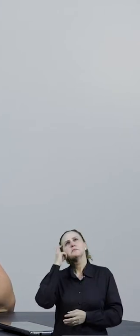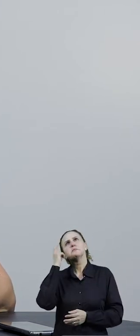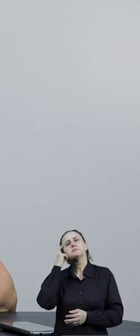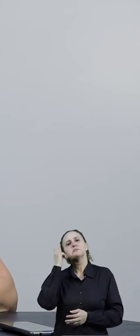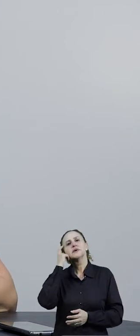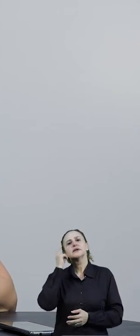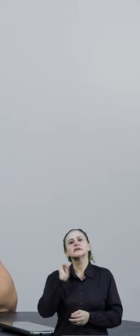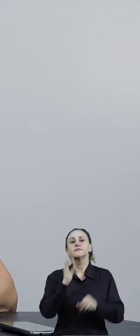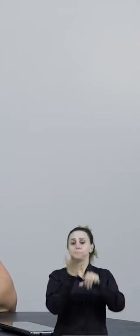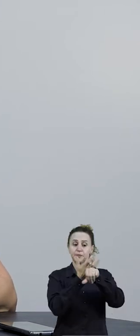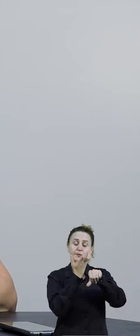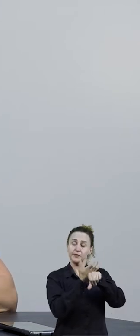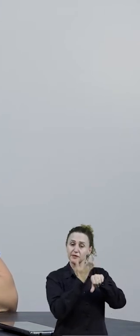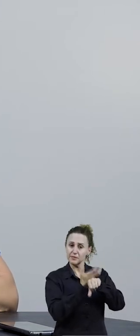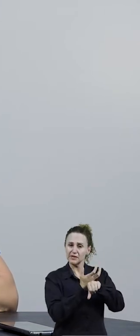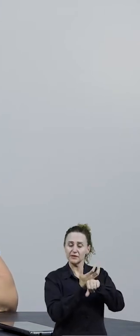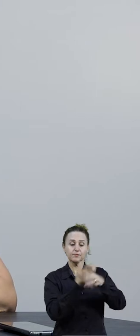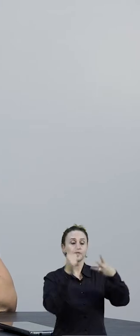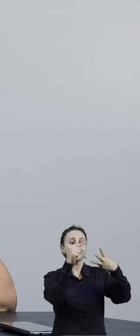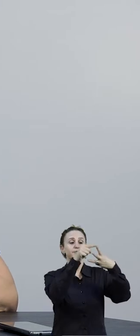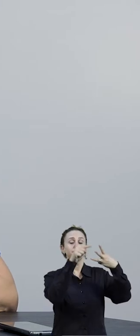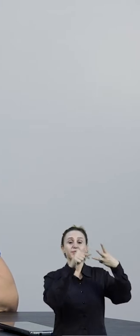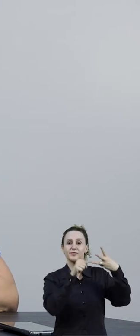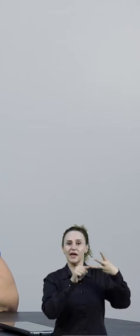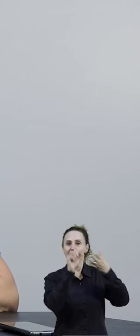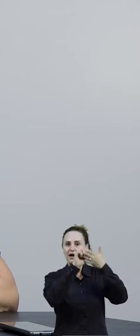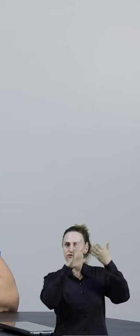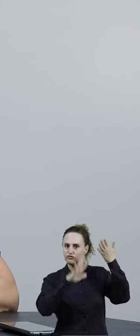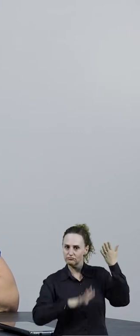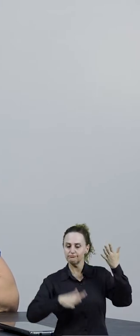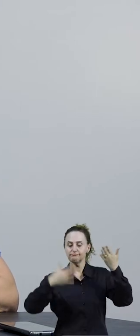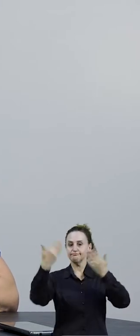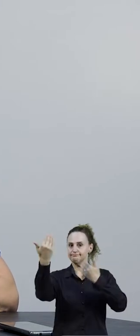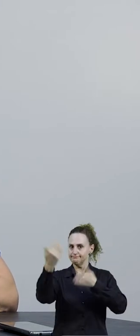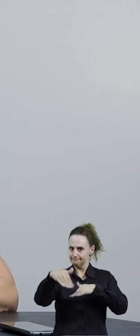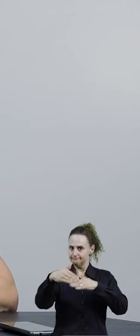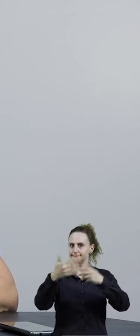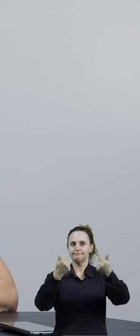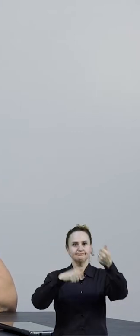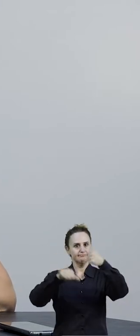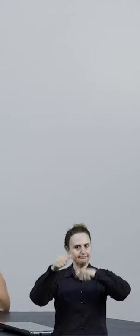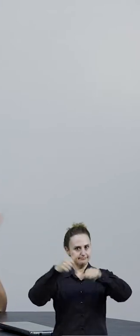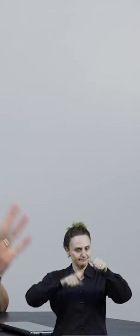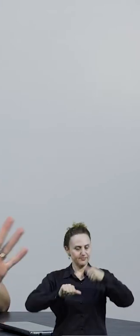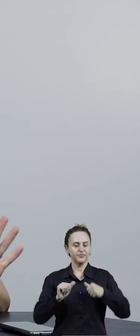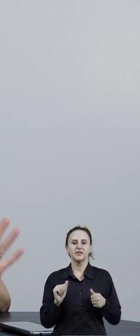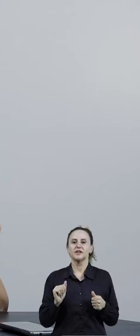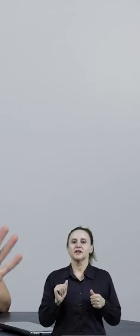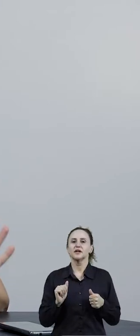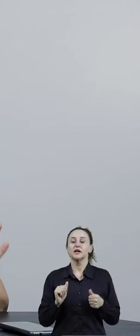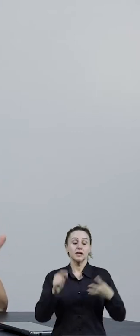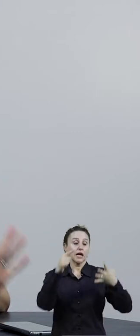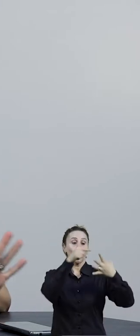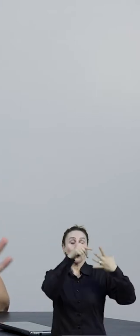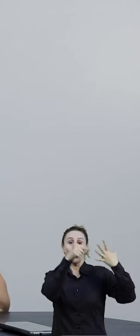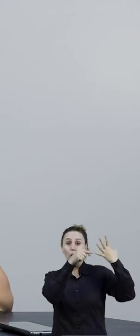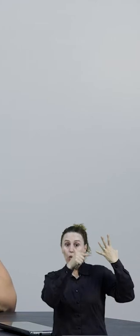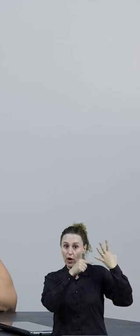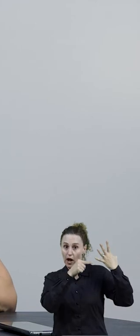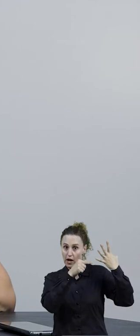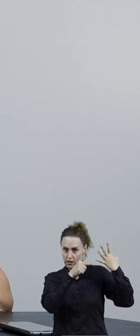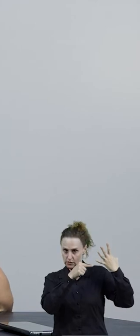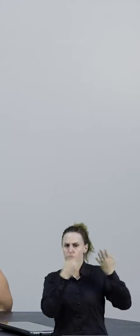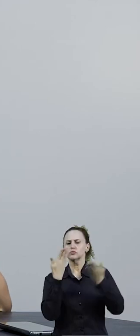nós pensamos aqui para disciplina, né, de três atividades avaliativas, né. Então tivemos, né, temos quatro